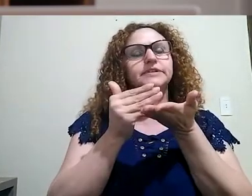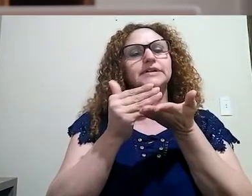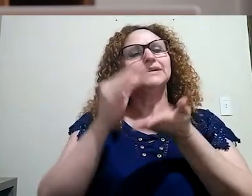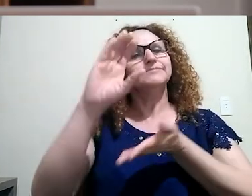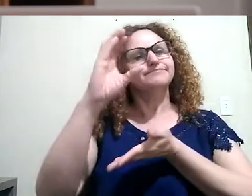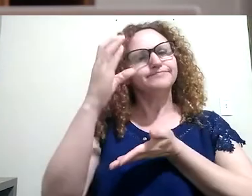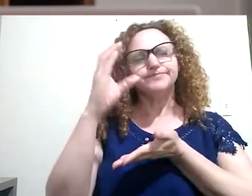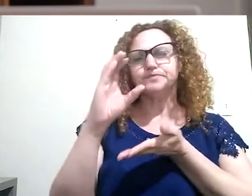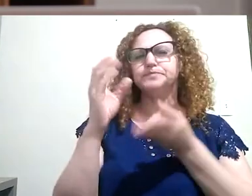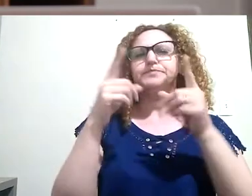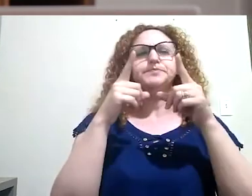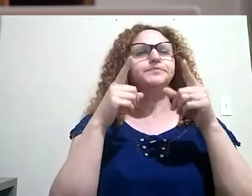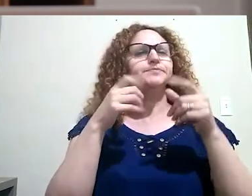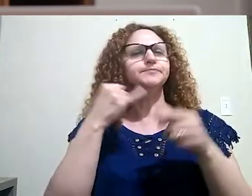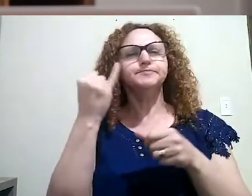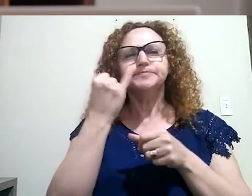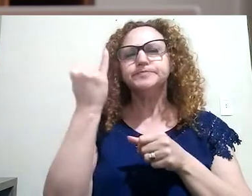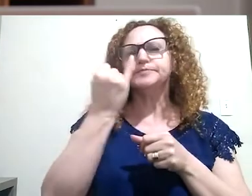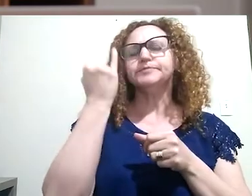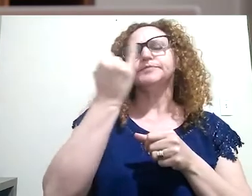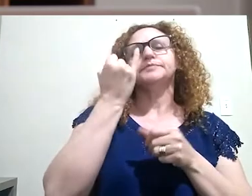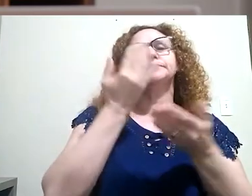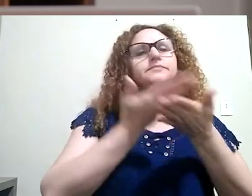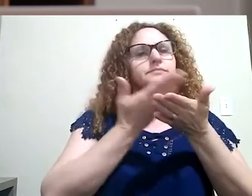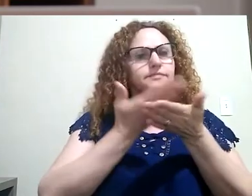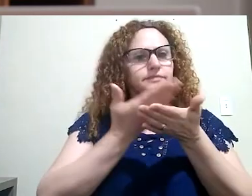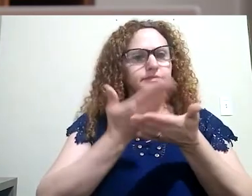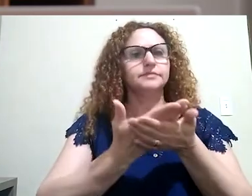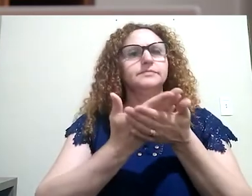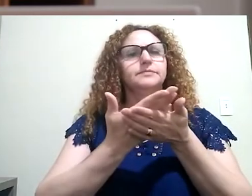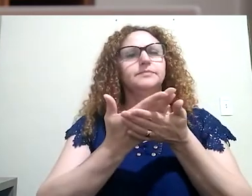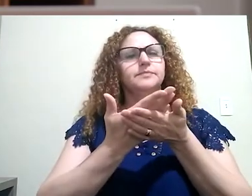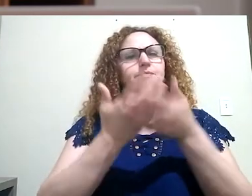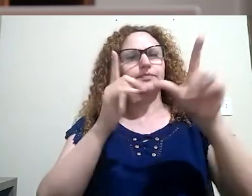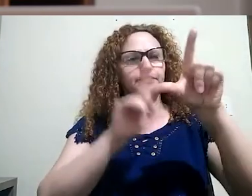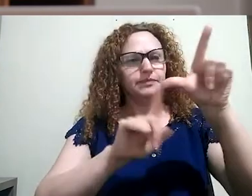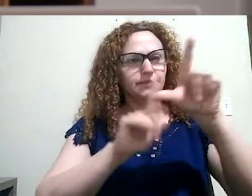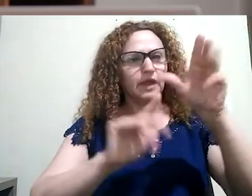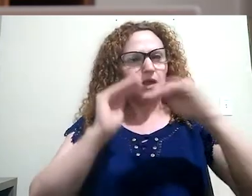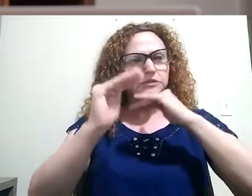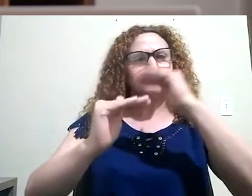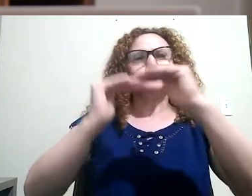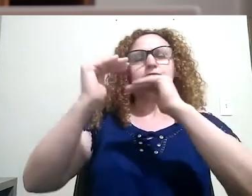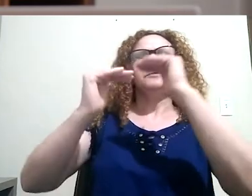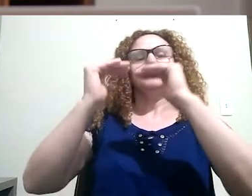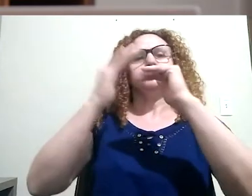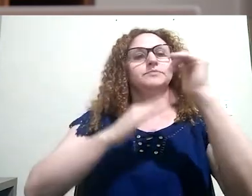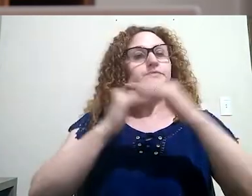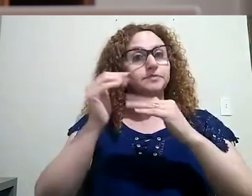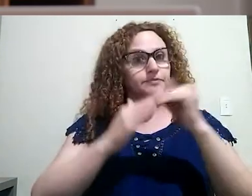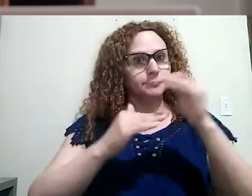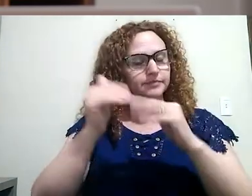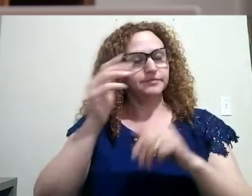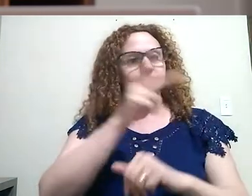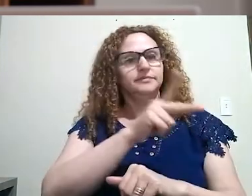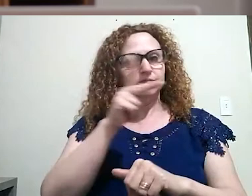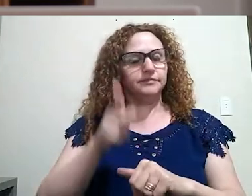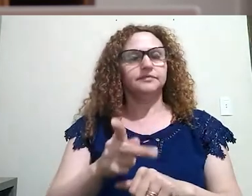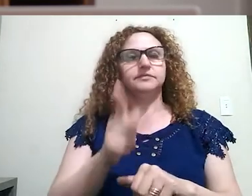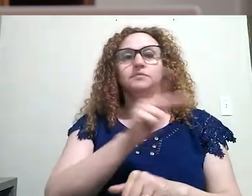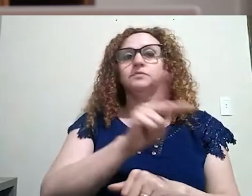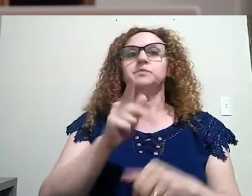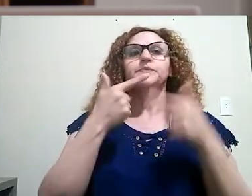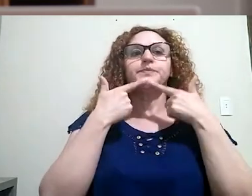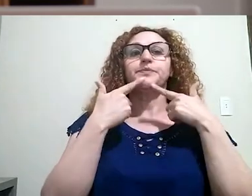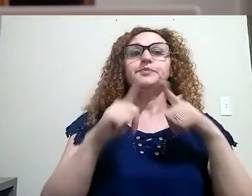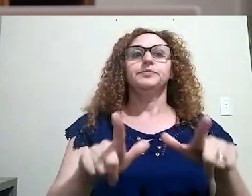ciência fundamental para a formação do estudante de letras e para o desenvolvimento da prática docente do professor de